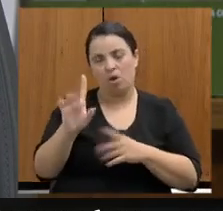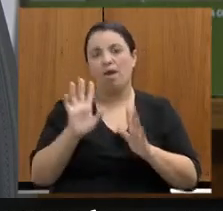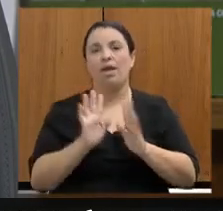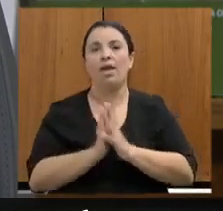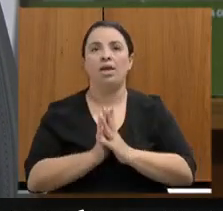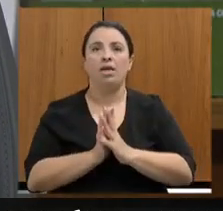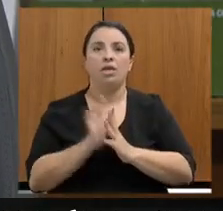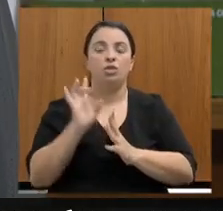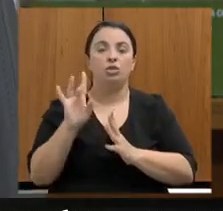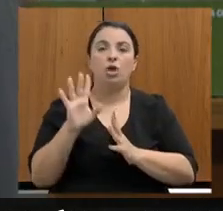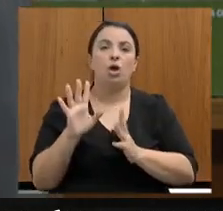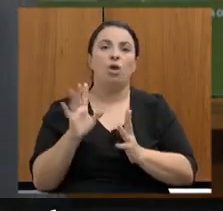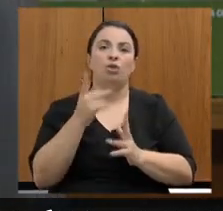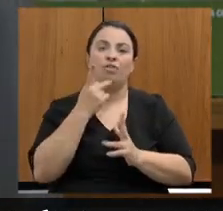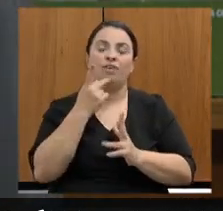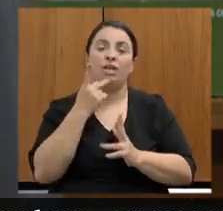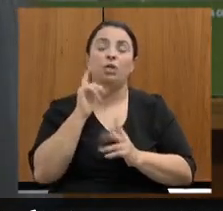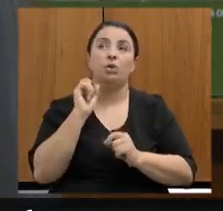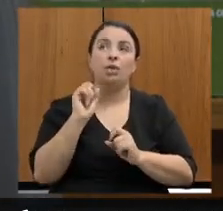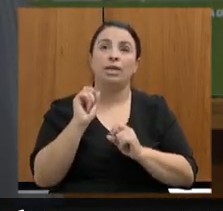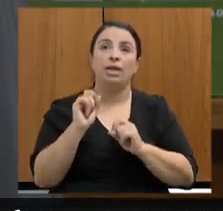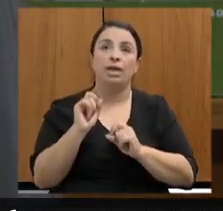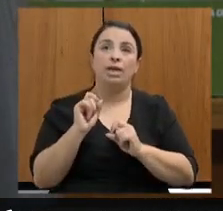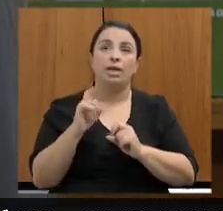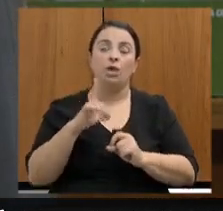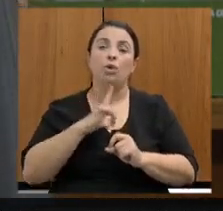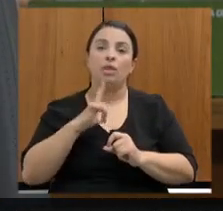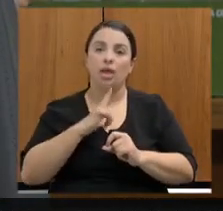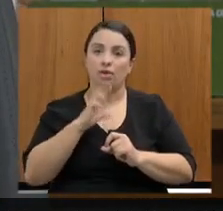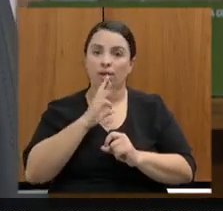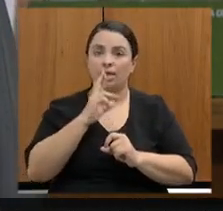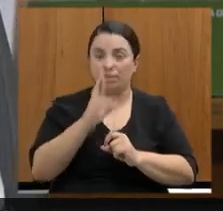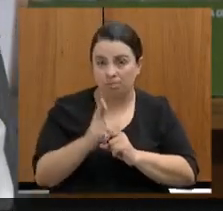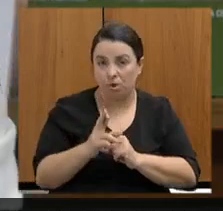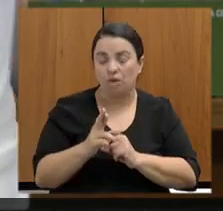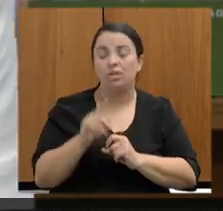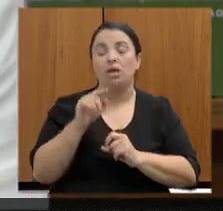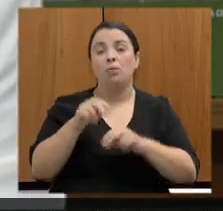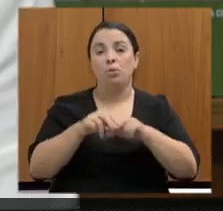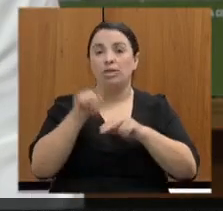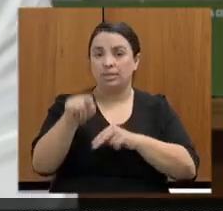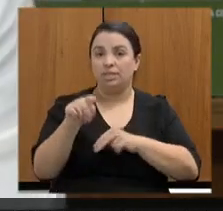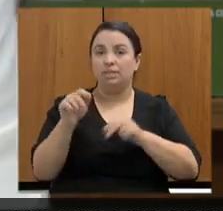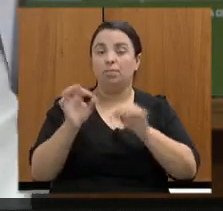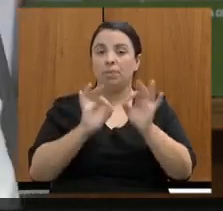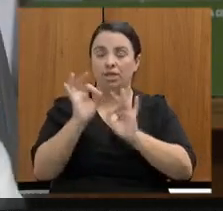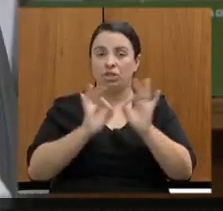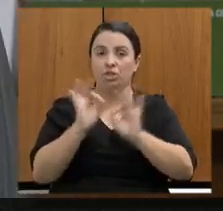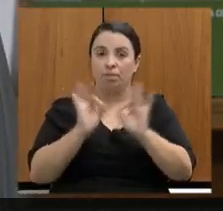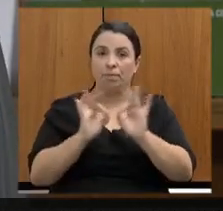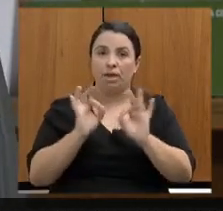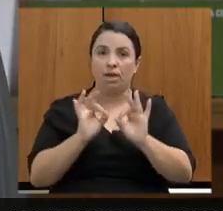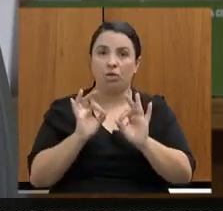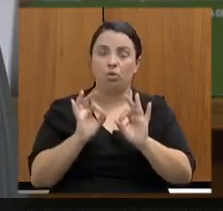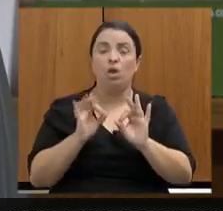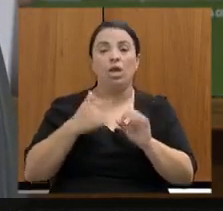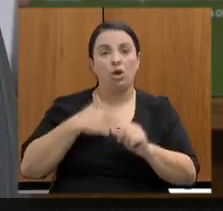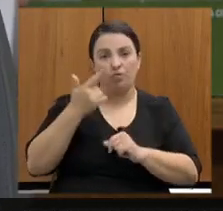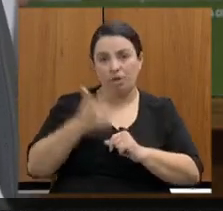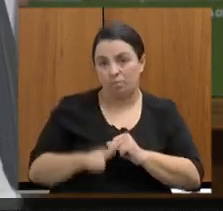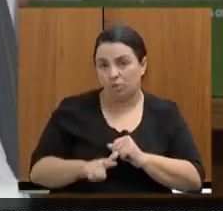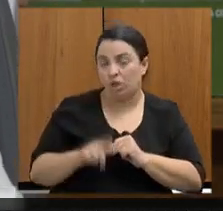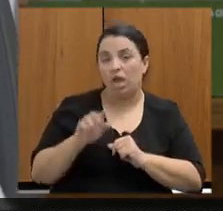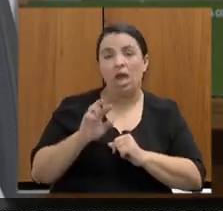Só estava querendo dizer o seguinte, que o que eu tenho como resposta em relação a esse planejamento, vou repetir, e não é nenhuma